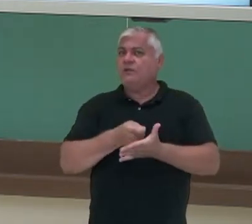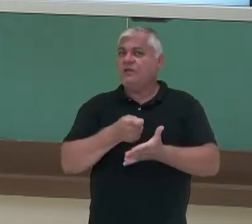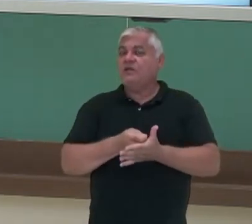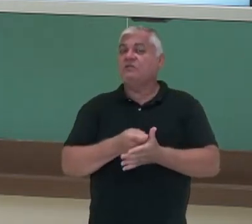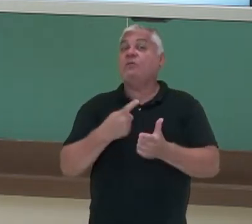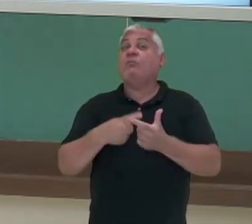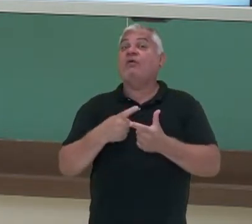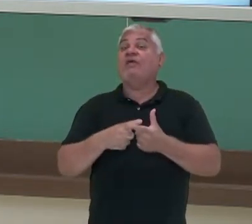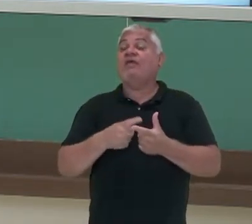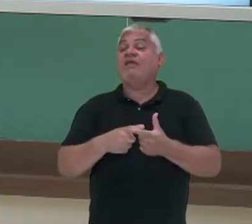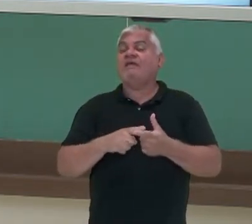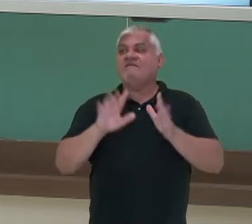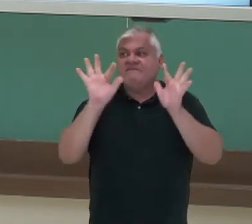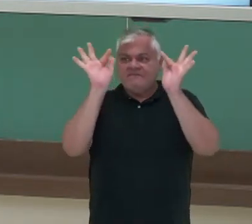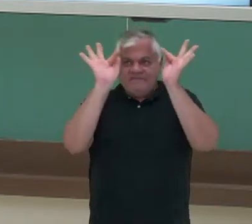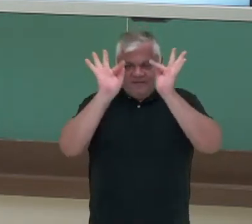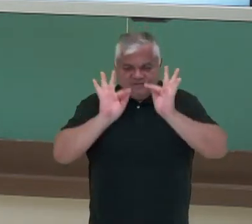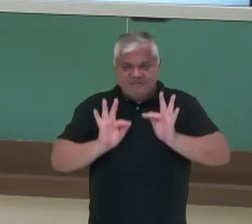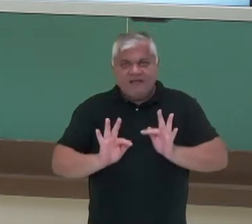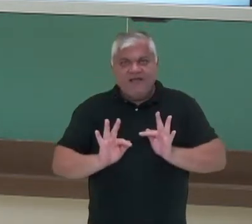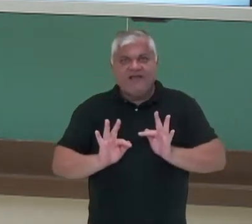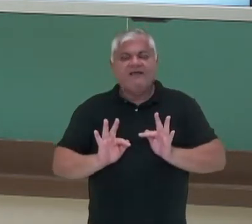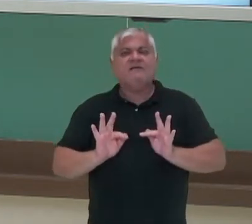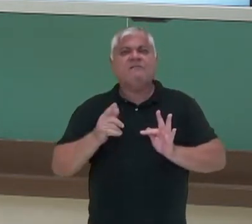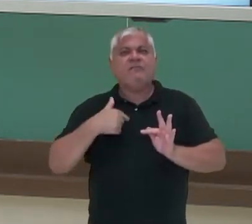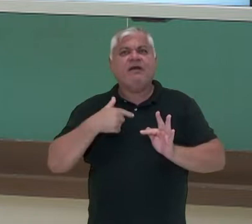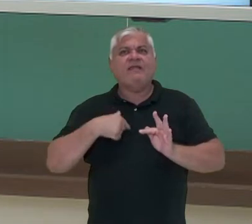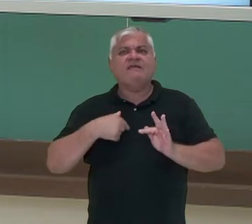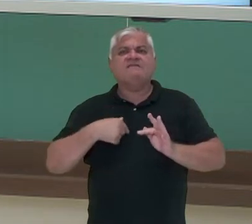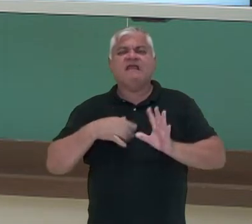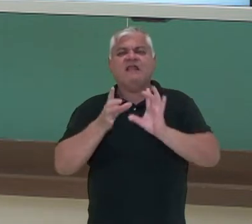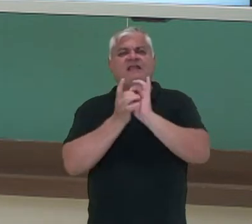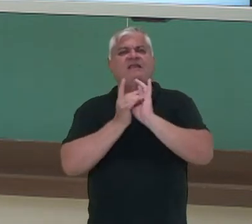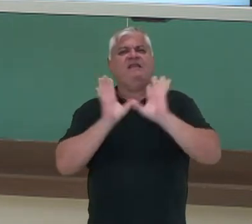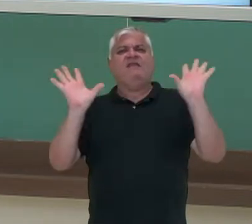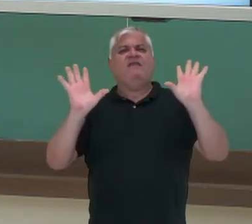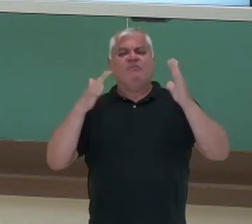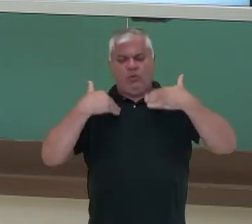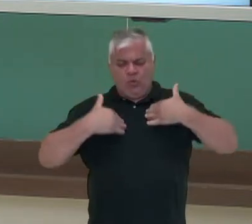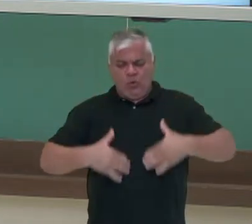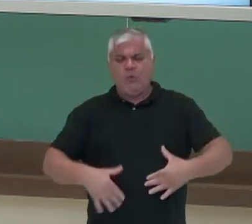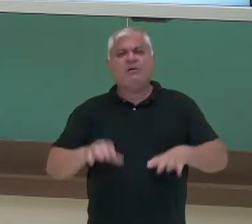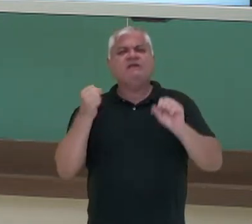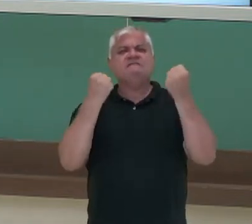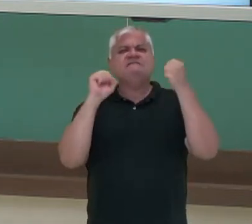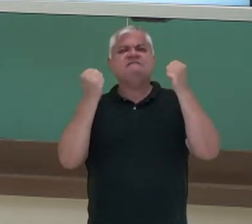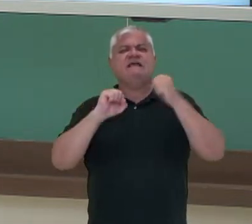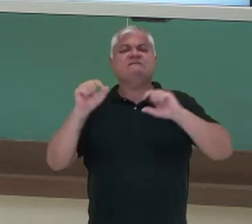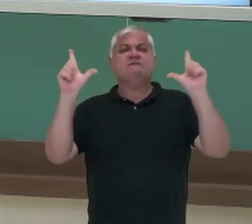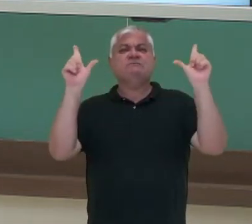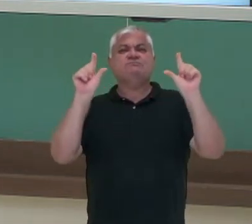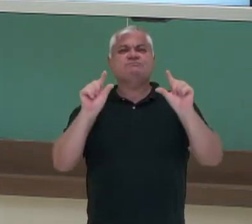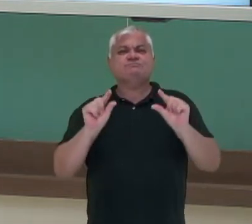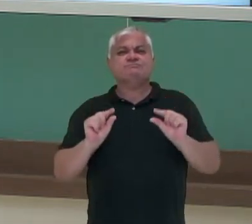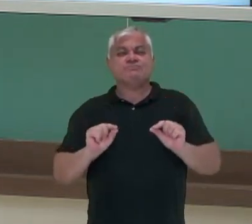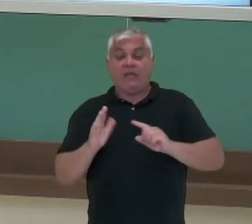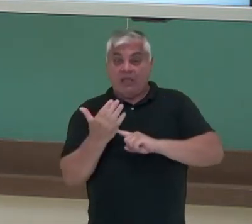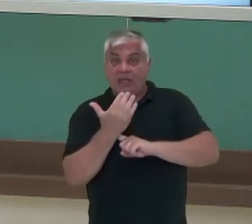felicidade sai, libera do nosso corpo estresse e faz o que de bom?